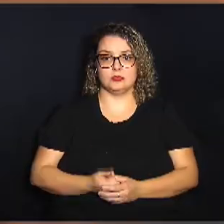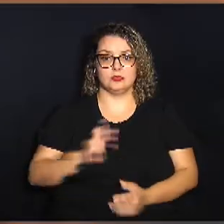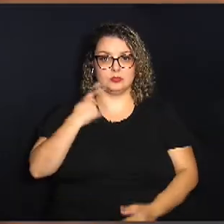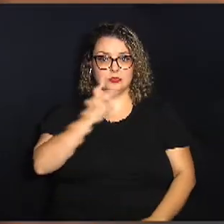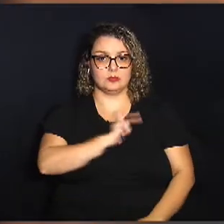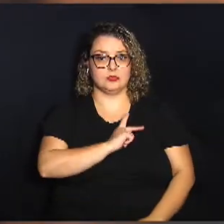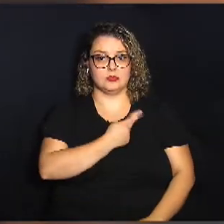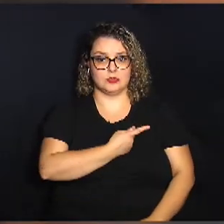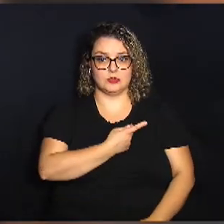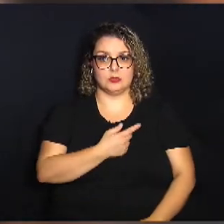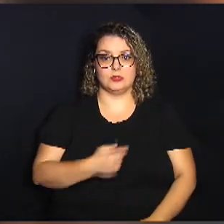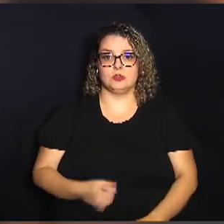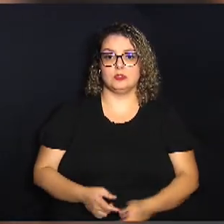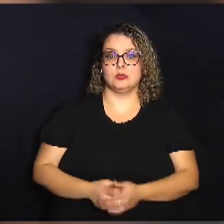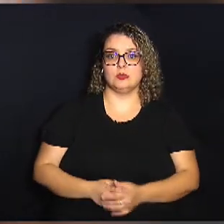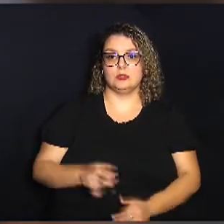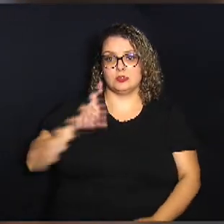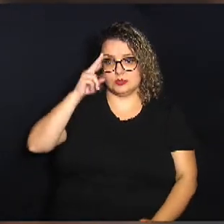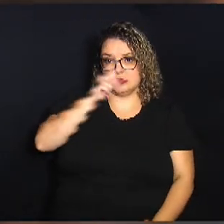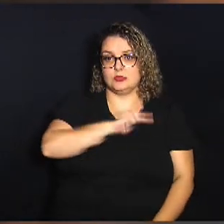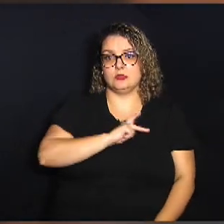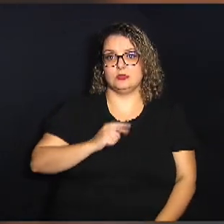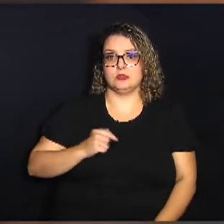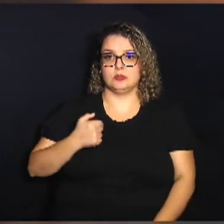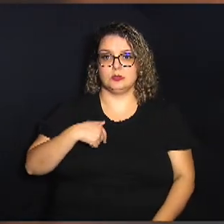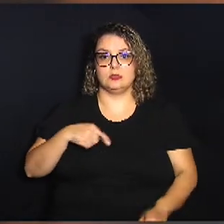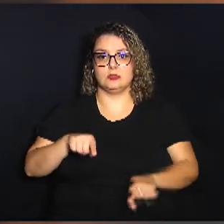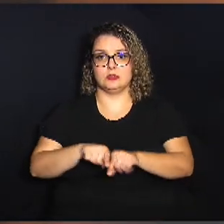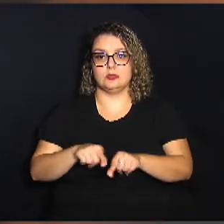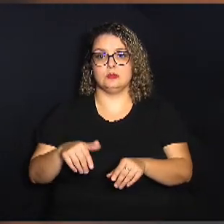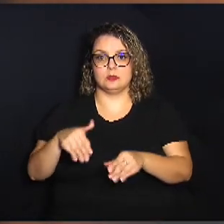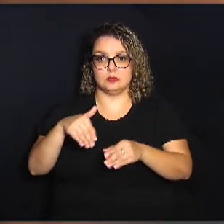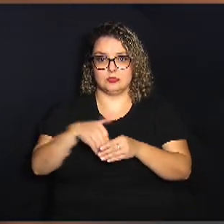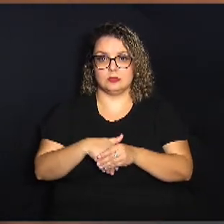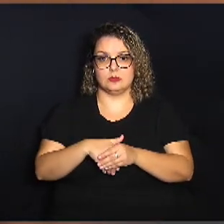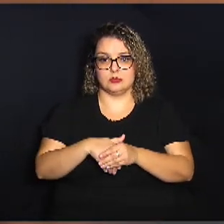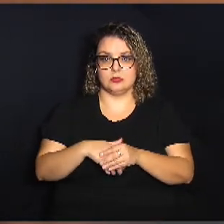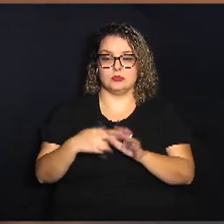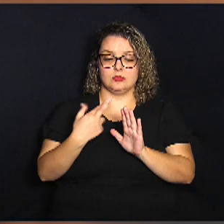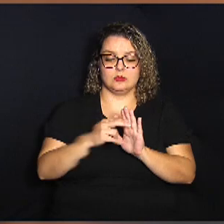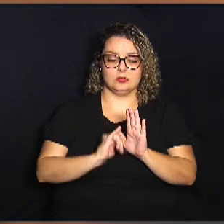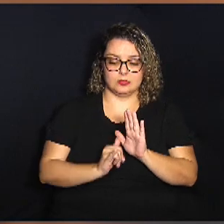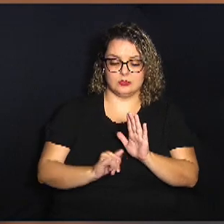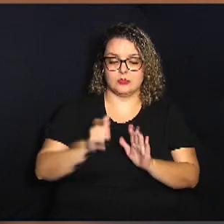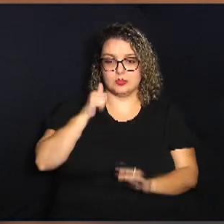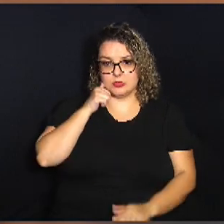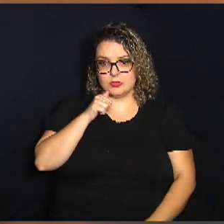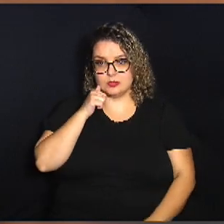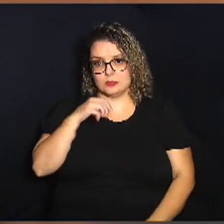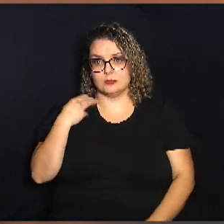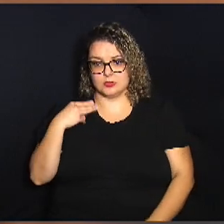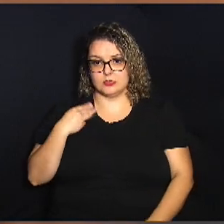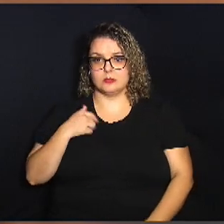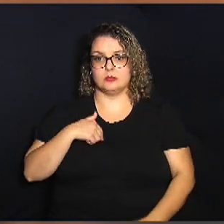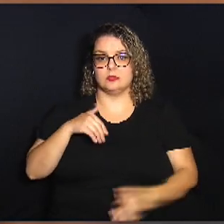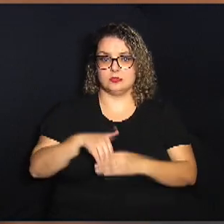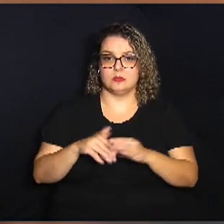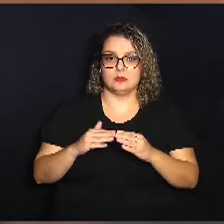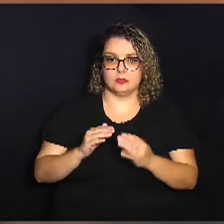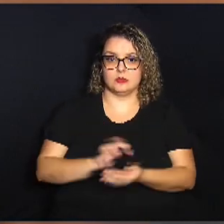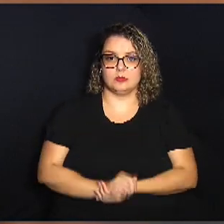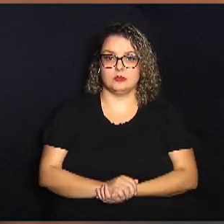Haddad senhor presidente eu também acompanho o voto da relatora meu voto é favorável